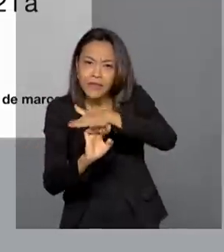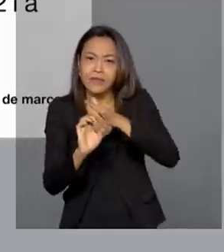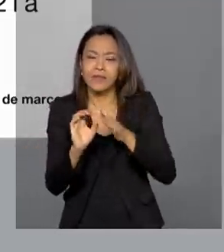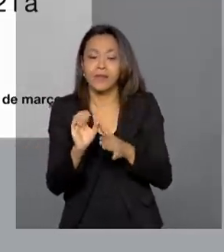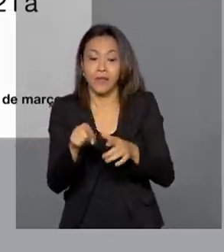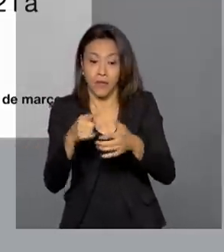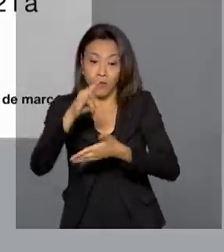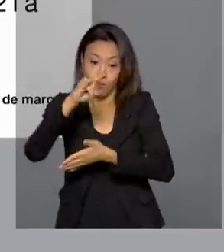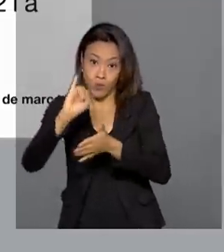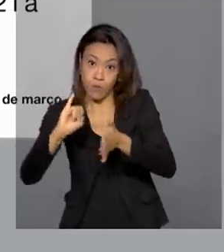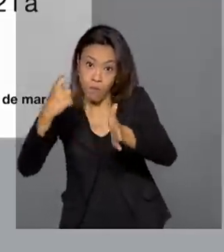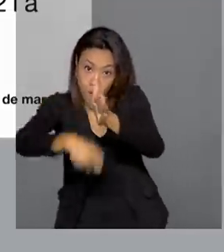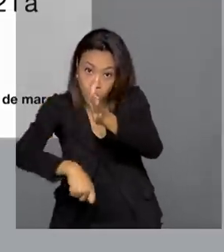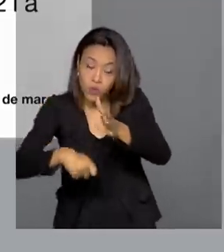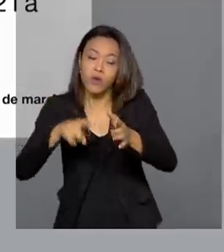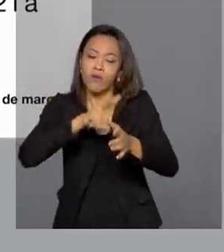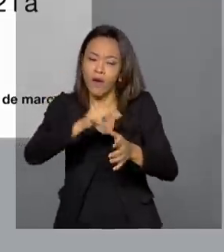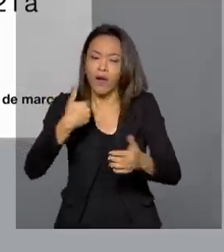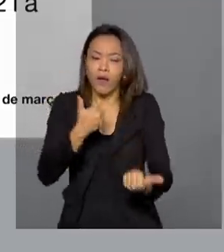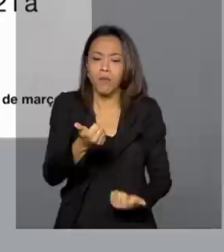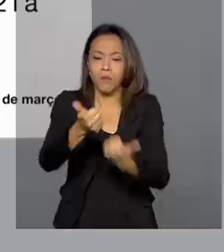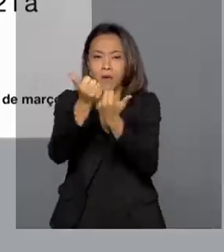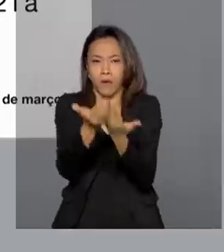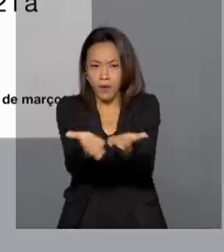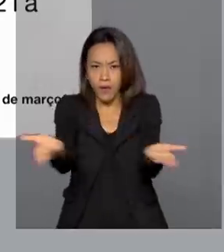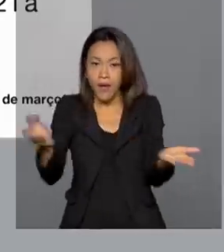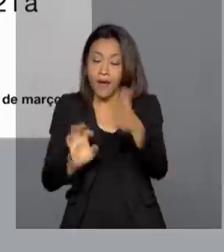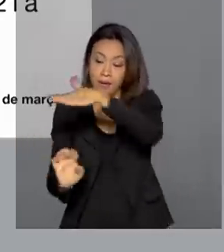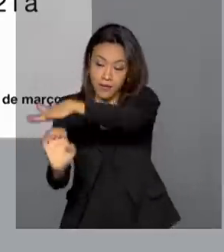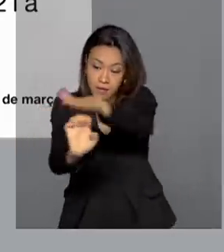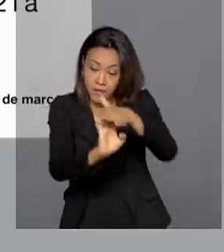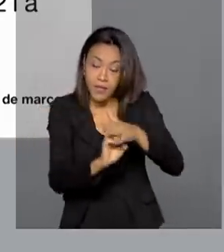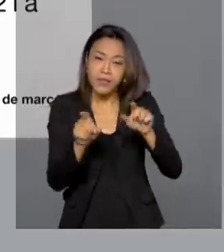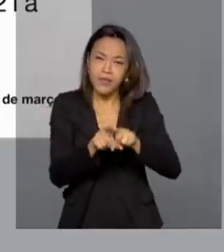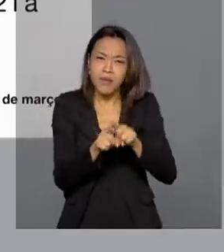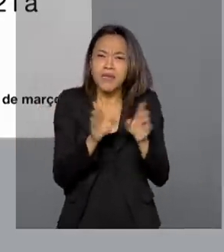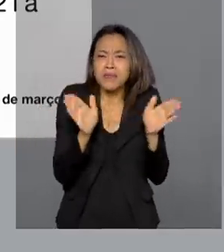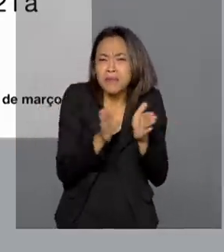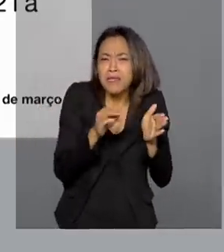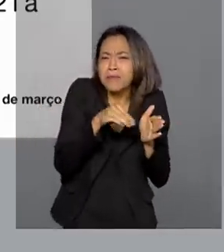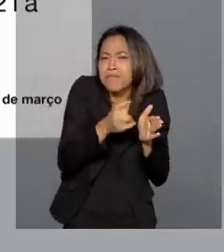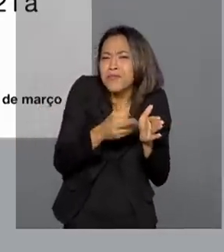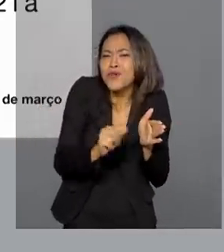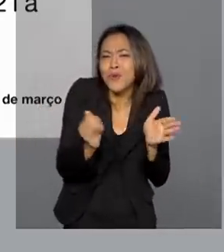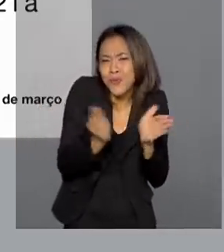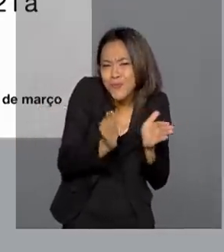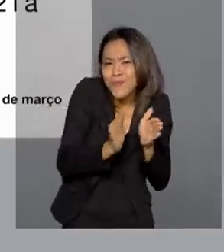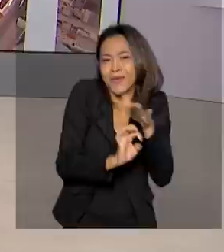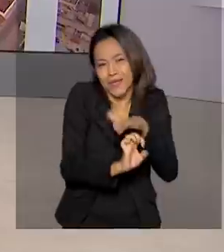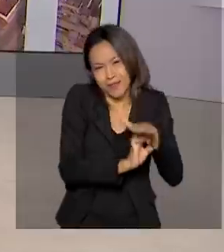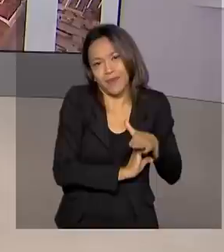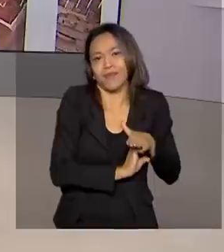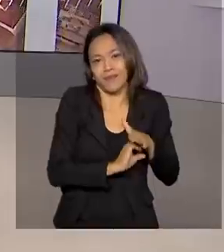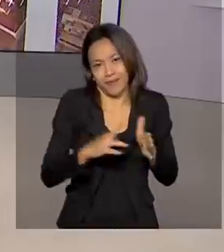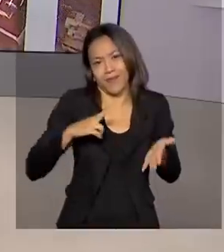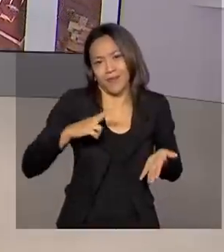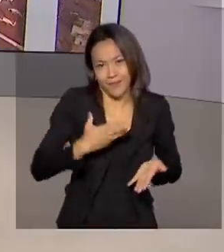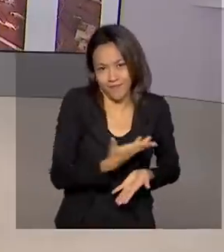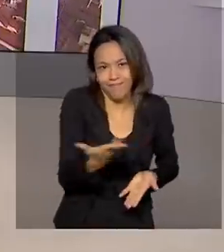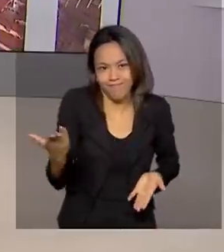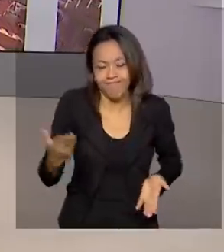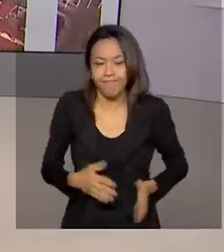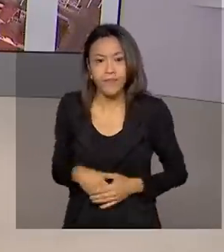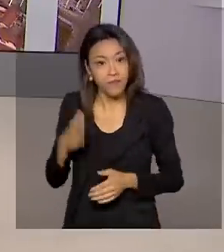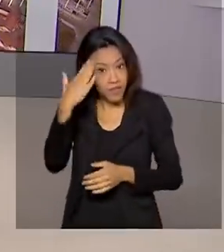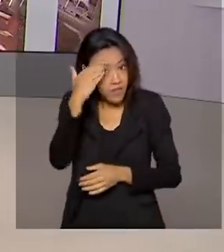beneficiar todas as micro e pequenas empresas e os microempreendedores individuais. Você sabe o